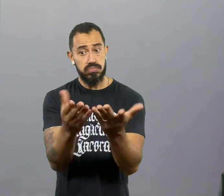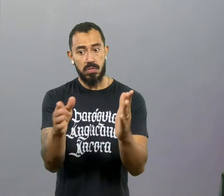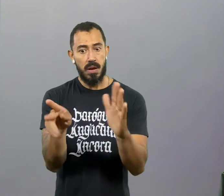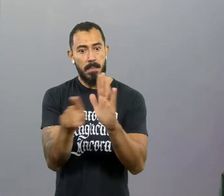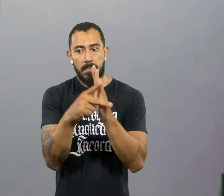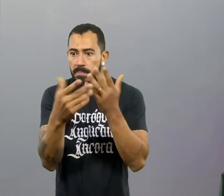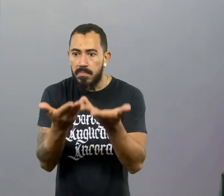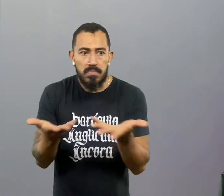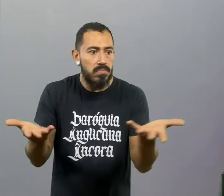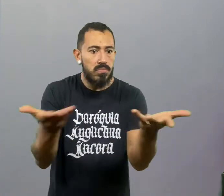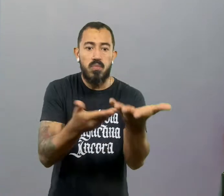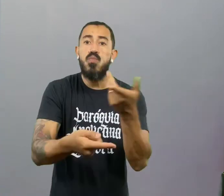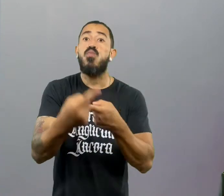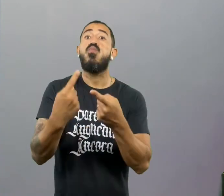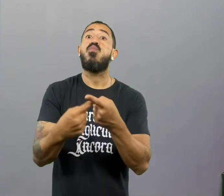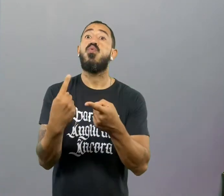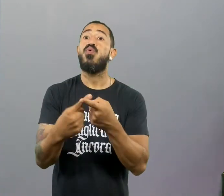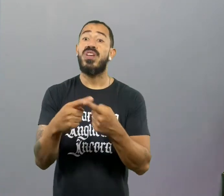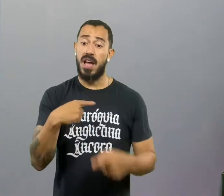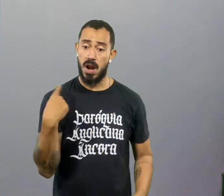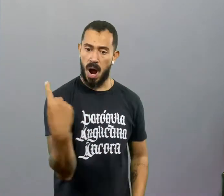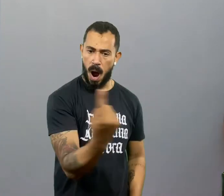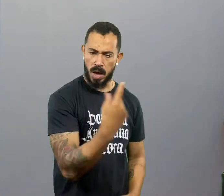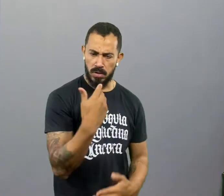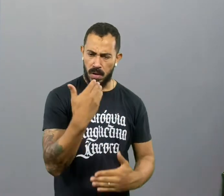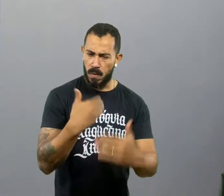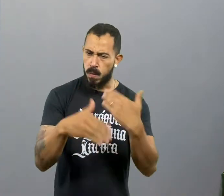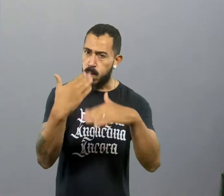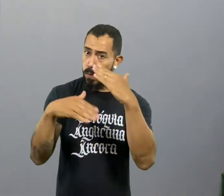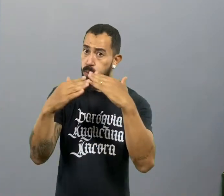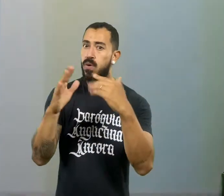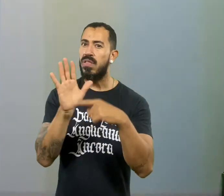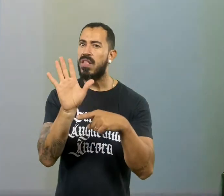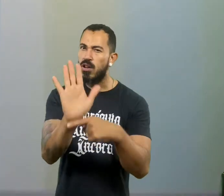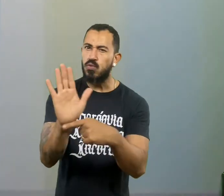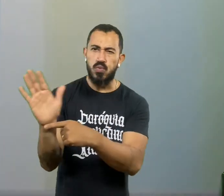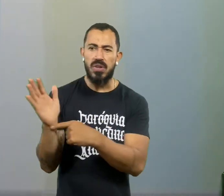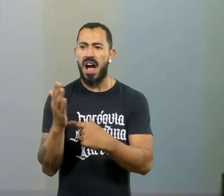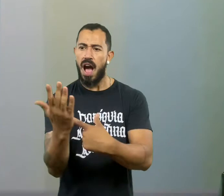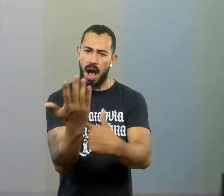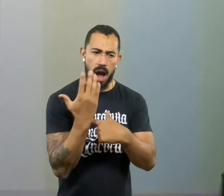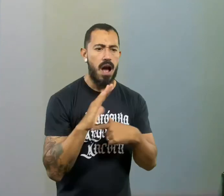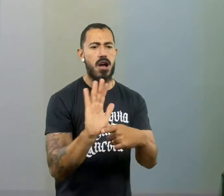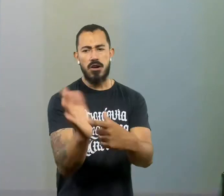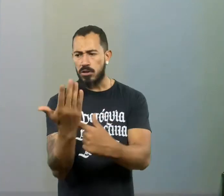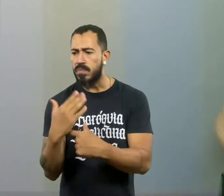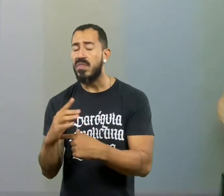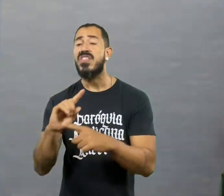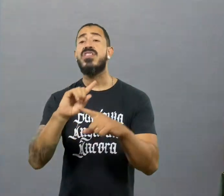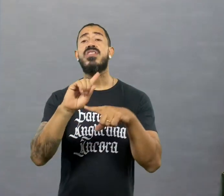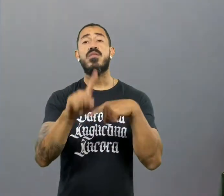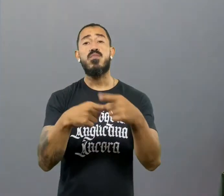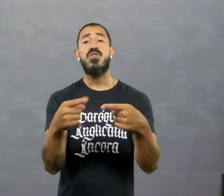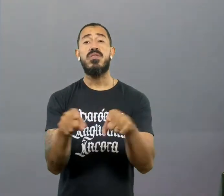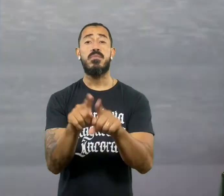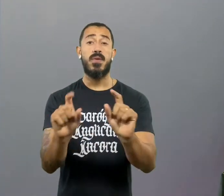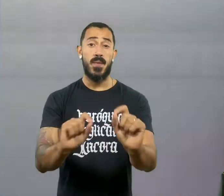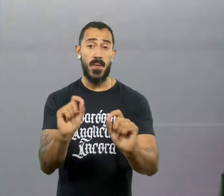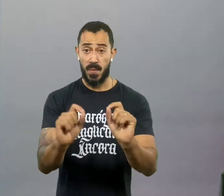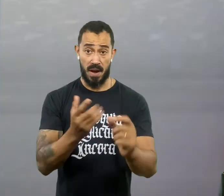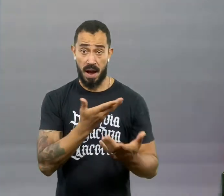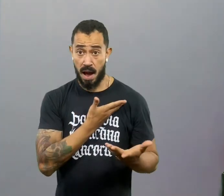para que elas possam crescer em Deus, exercer suas prioridades, enfim, é isso. Sabe? E depois, meus bons amigos.